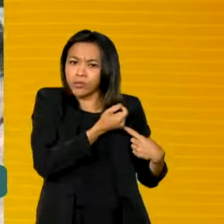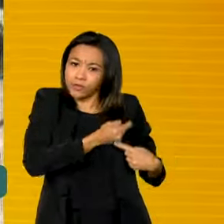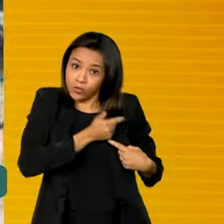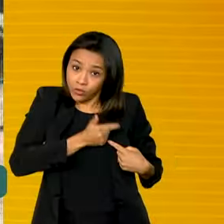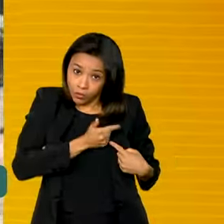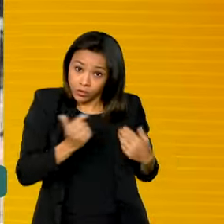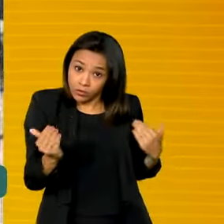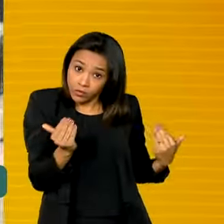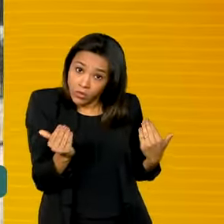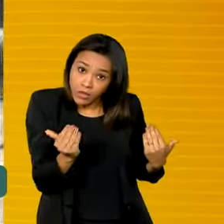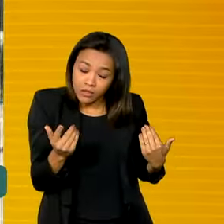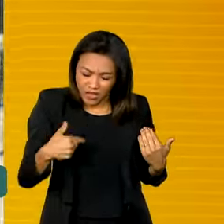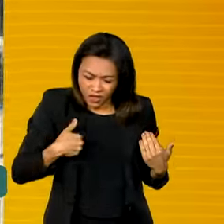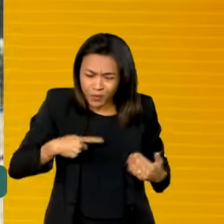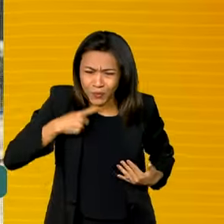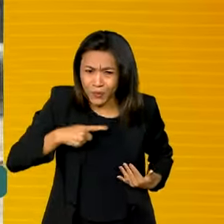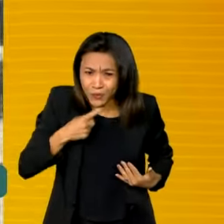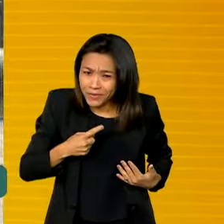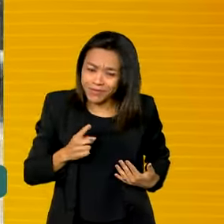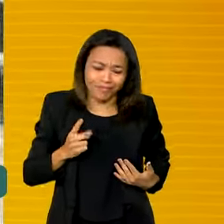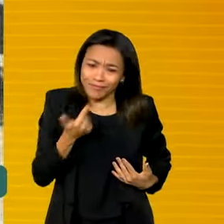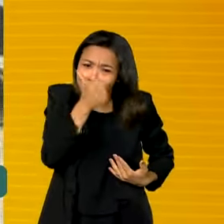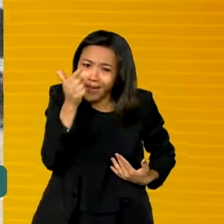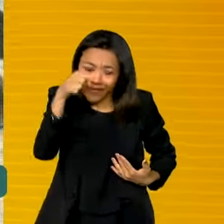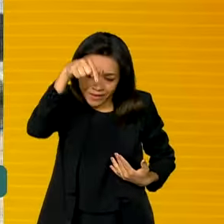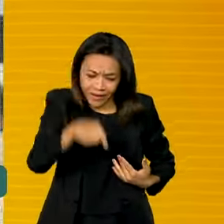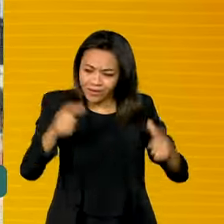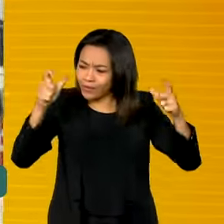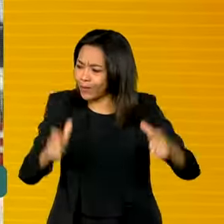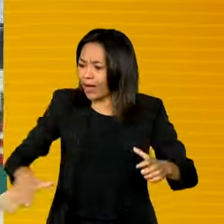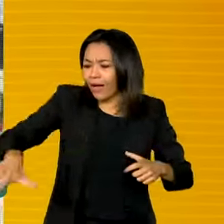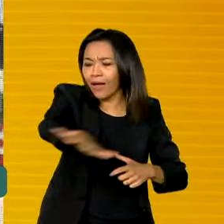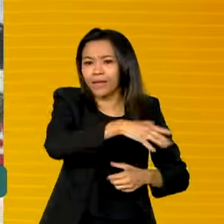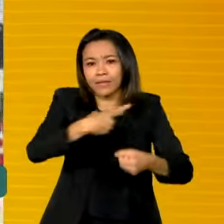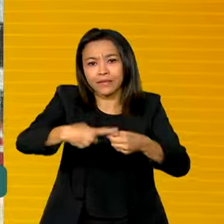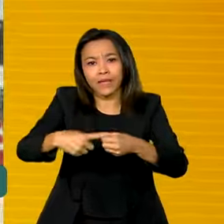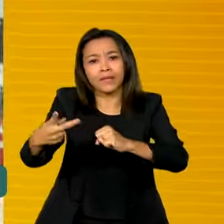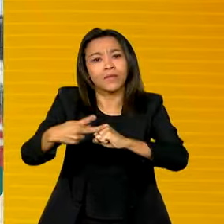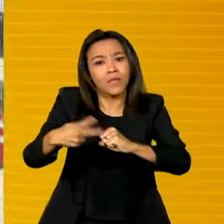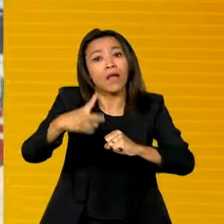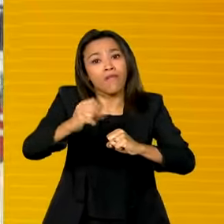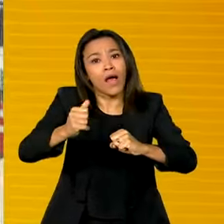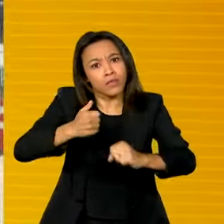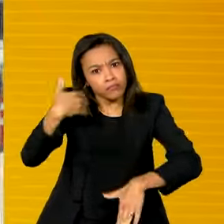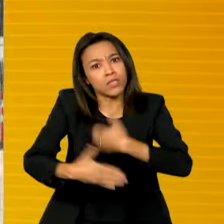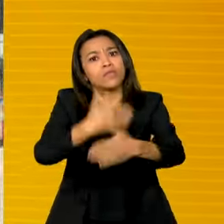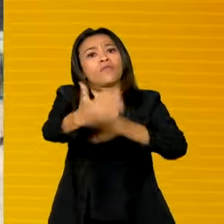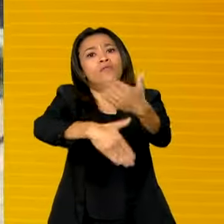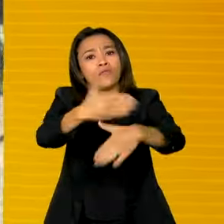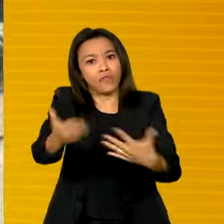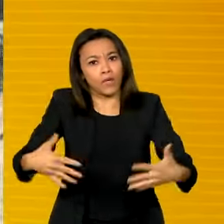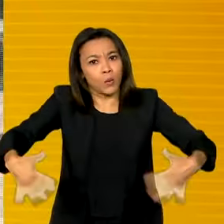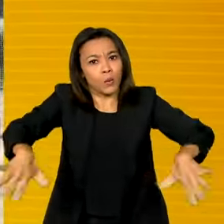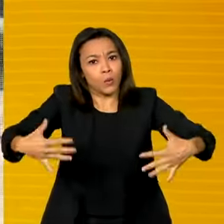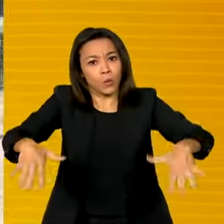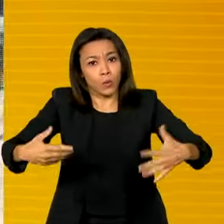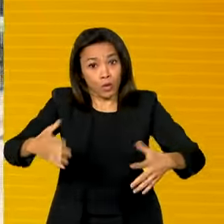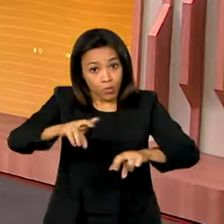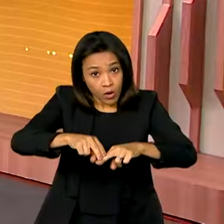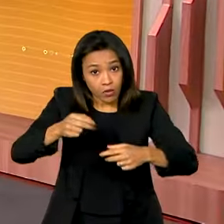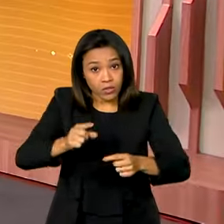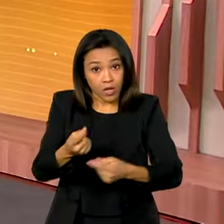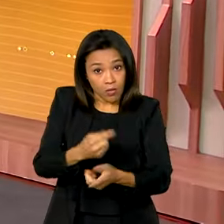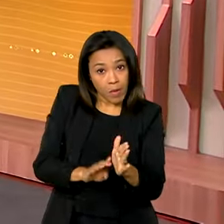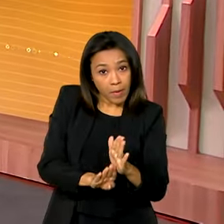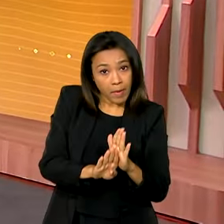e eu não tenho dúvida que essa região em Petrolina vai continuar crescendo muito, sobretudo com o crescimento econômico.